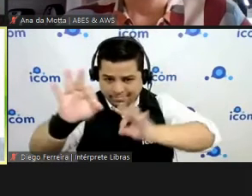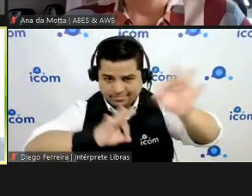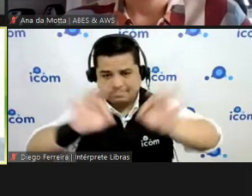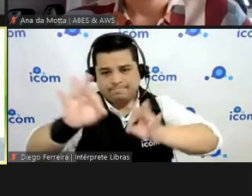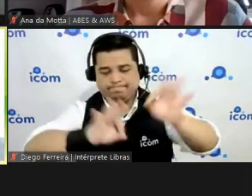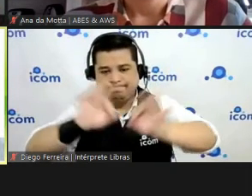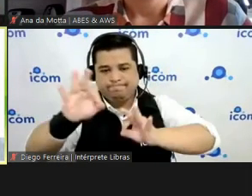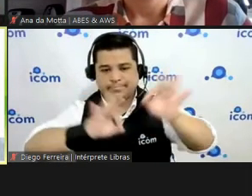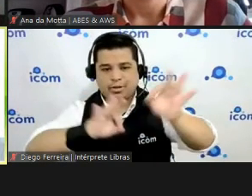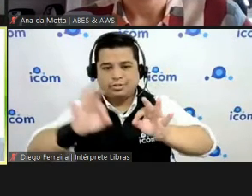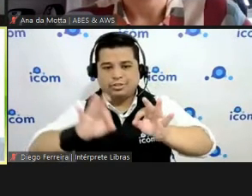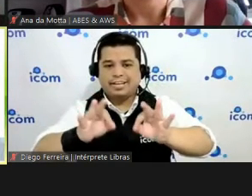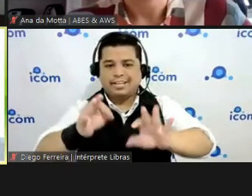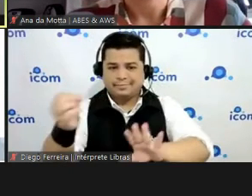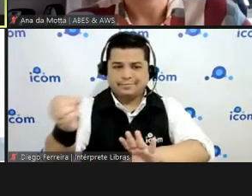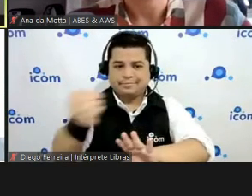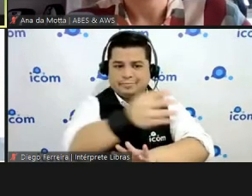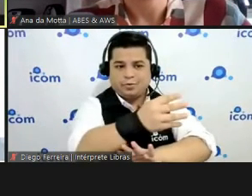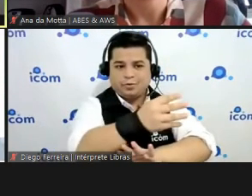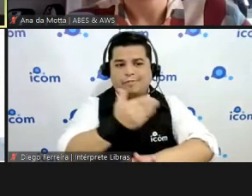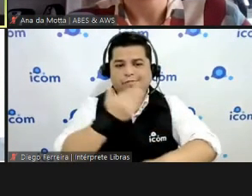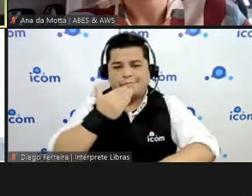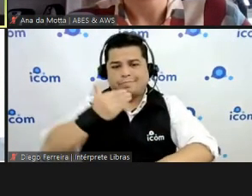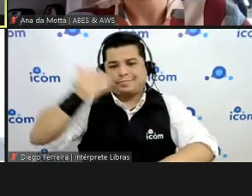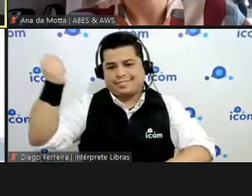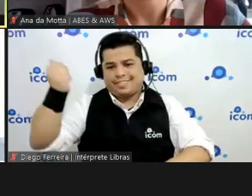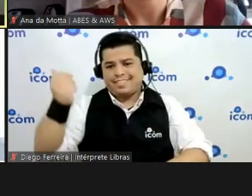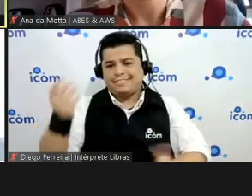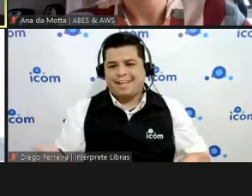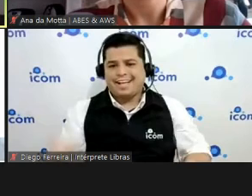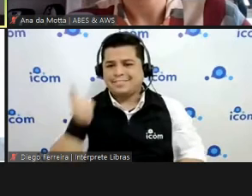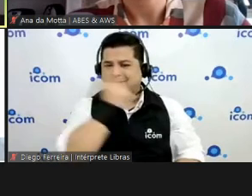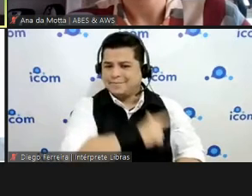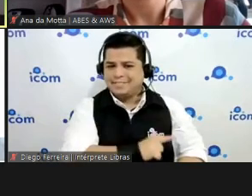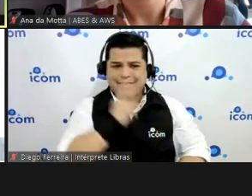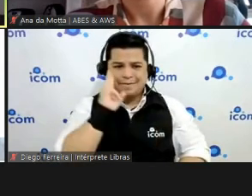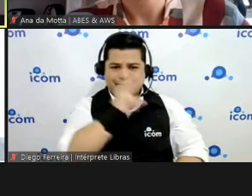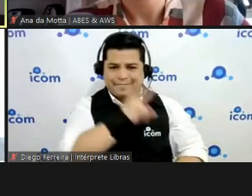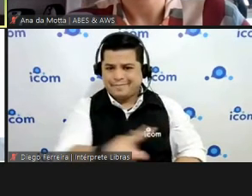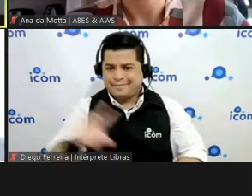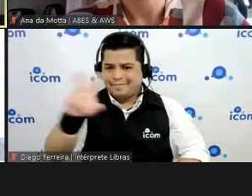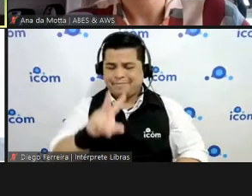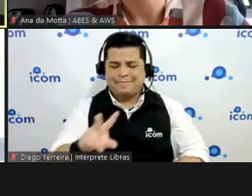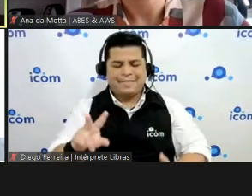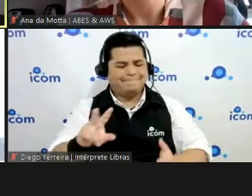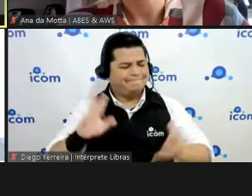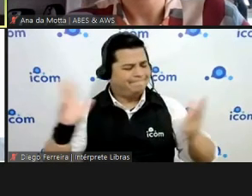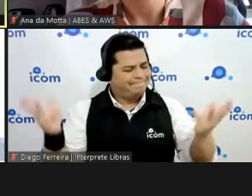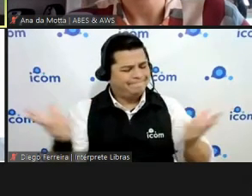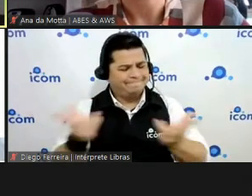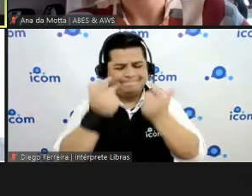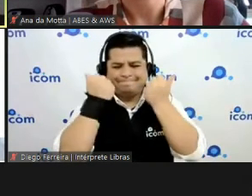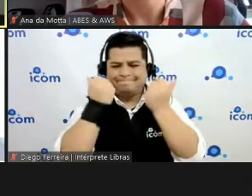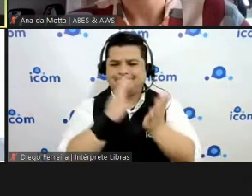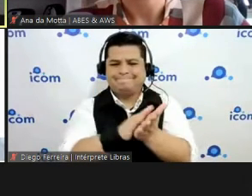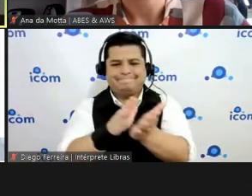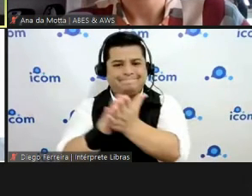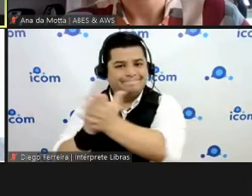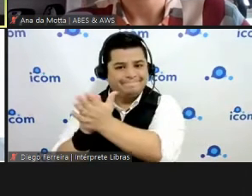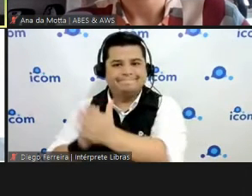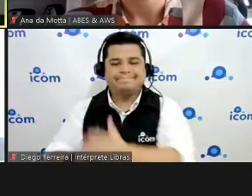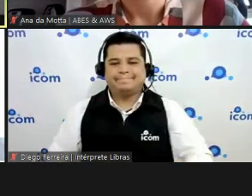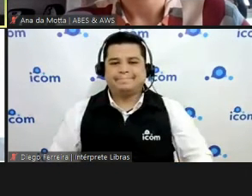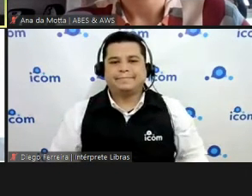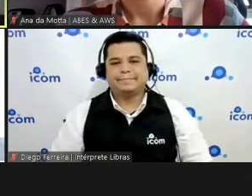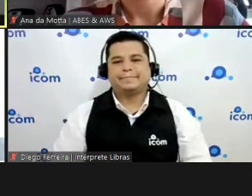parabéns e isso era necessário esse problema precisava ser enfrentado né porque se a gente pega as